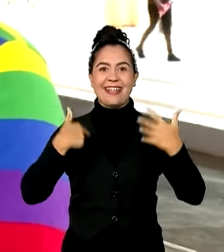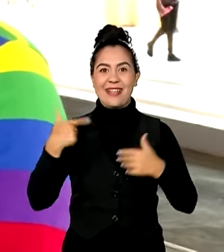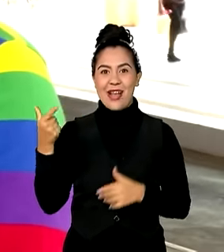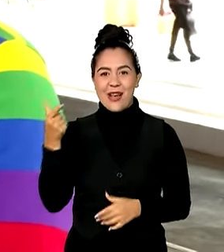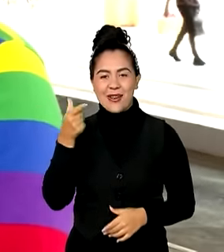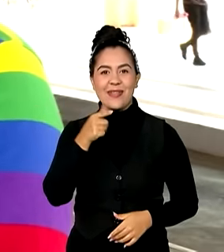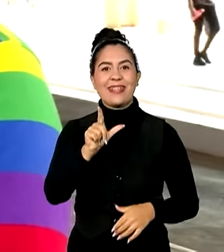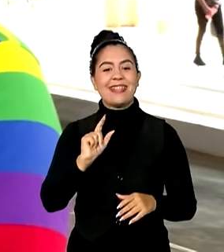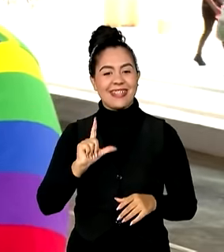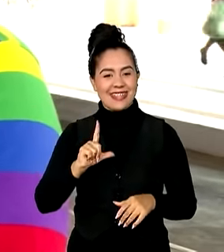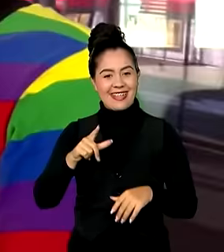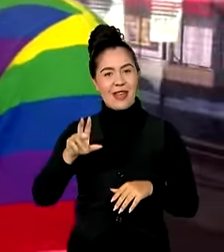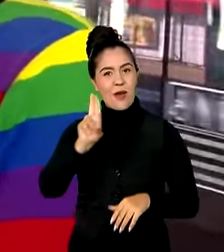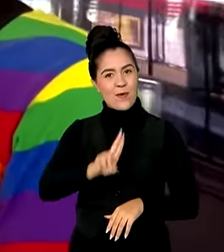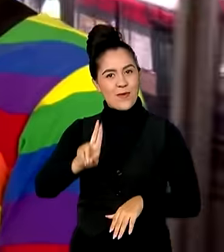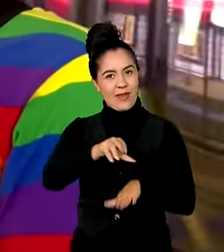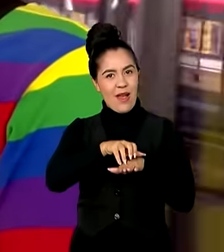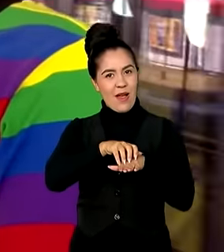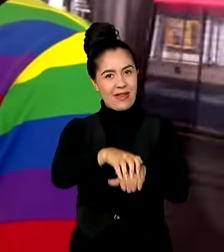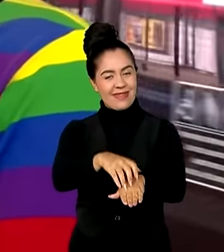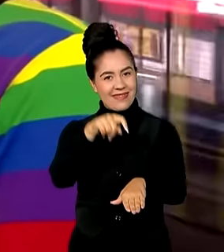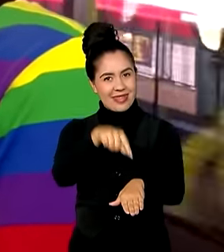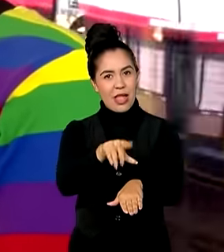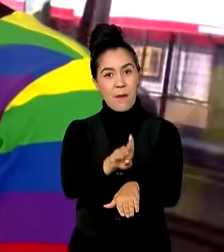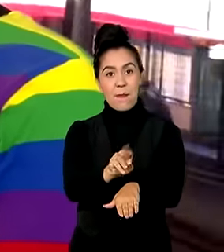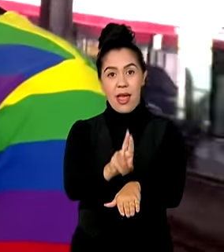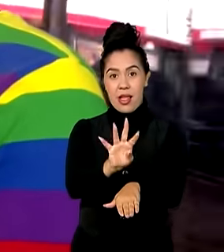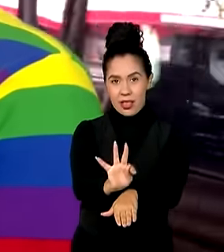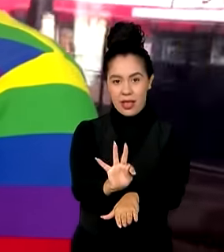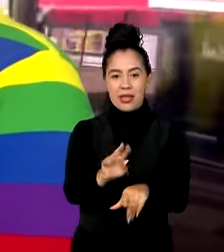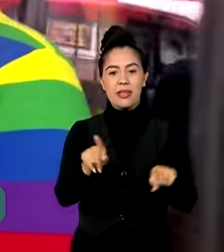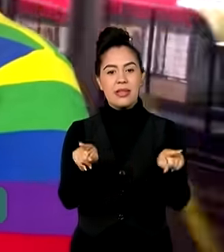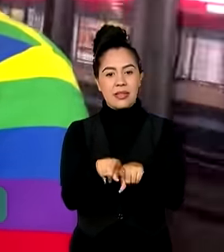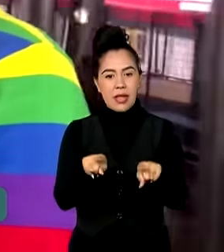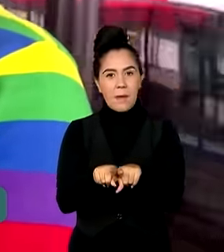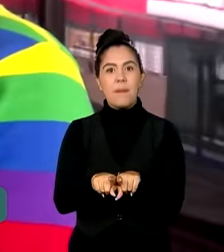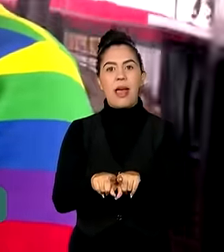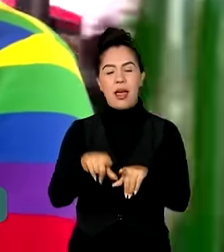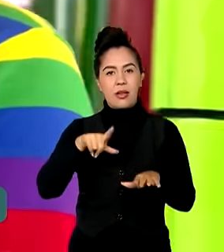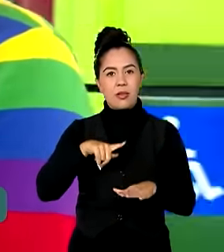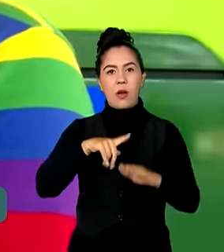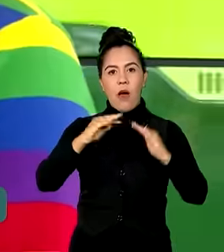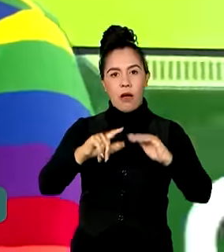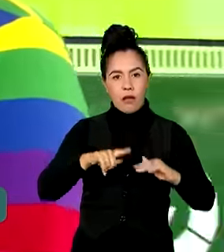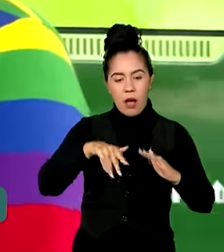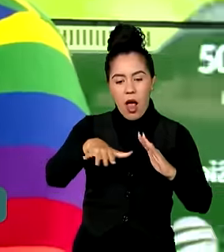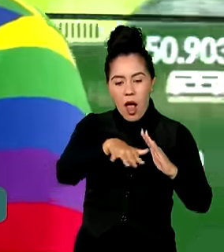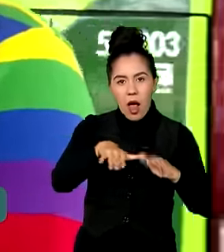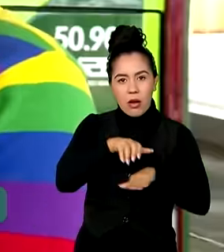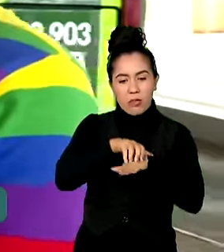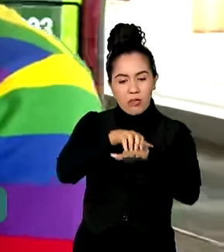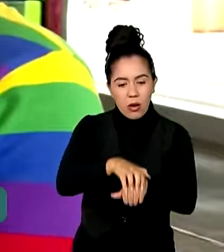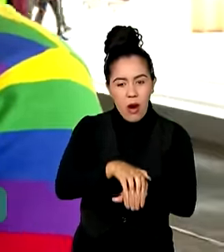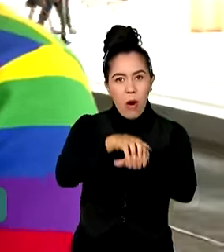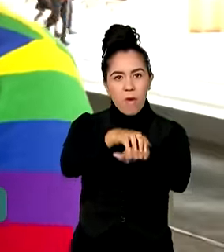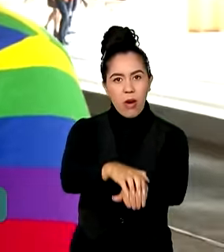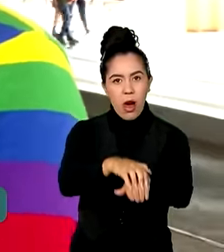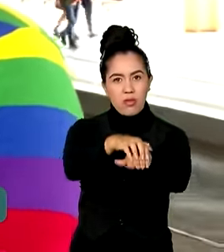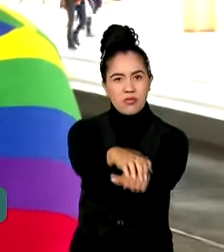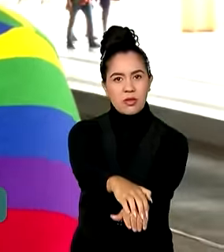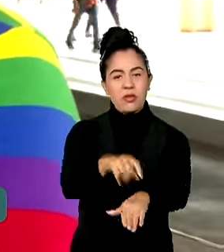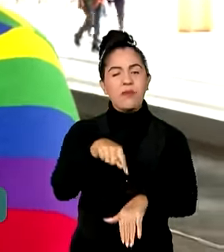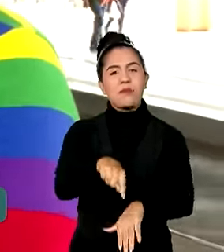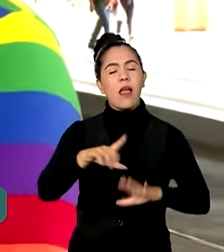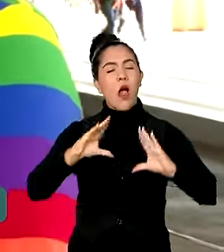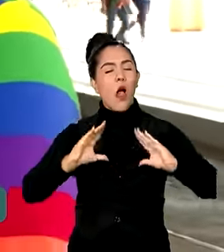fazer a primeira viagem do BRT. Além da estrutura das estações, que é inegável, que estão ótimas, estão confortáveis, espaçosas e tal,